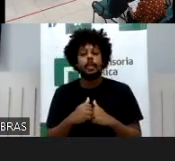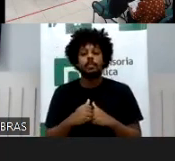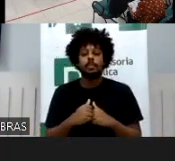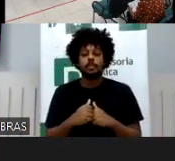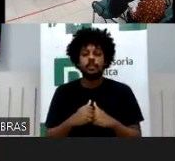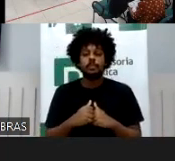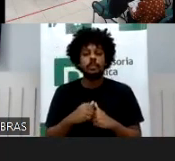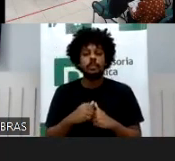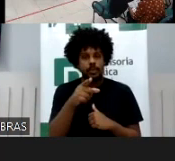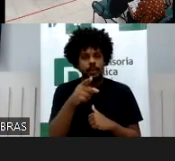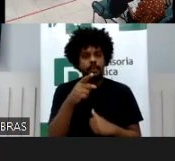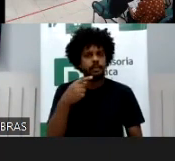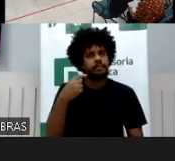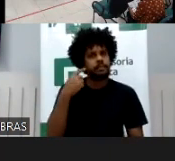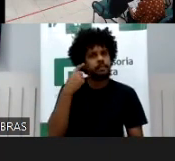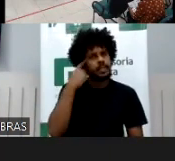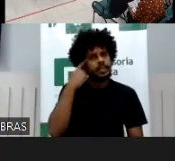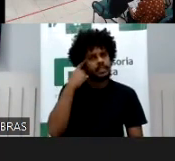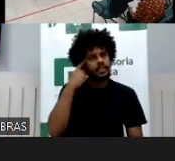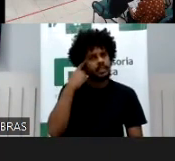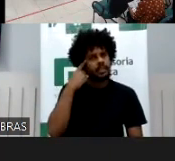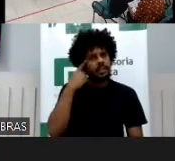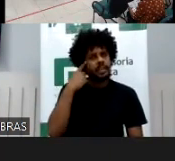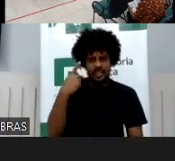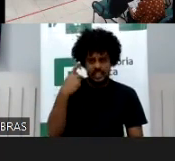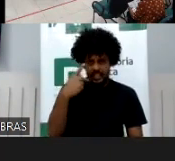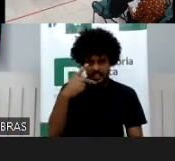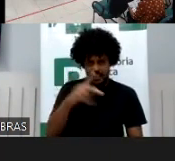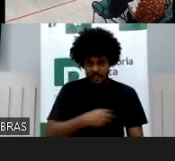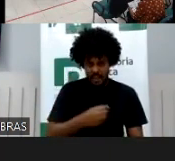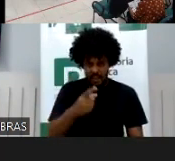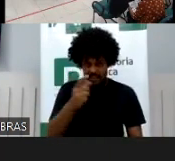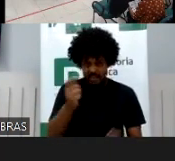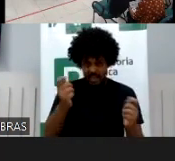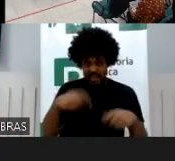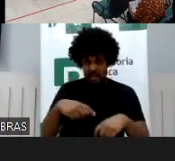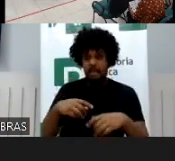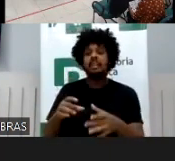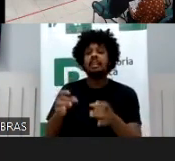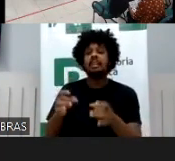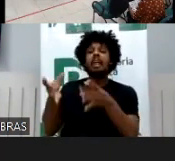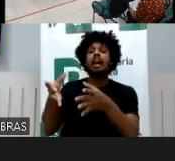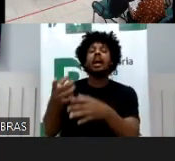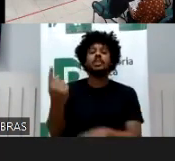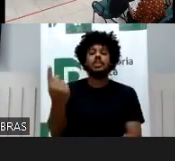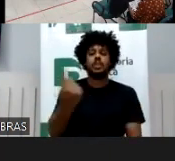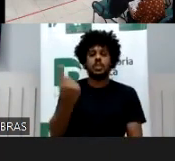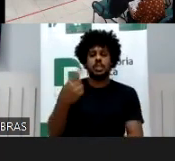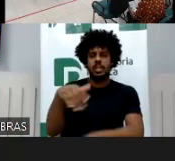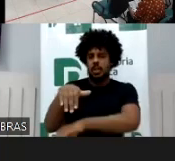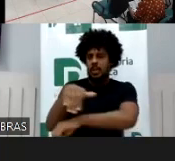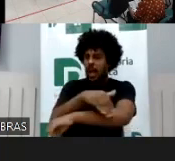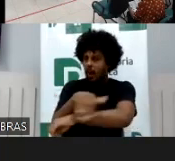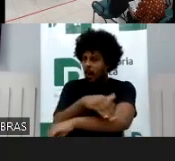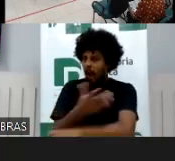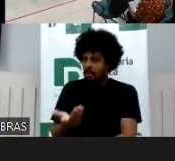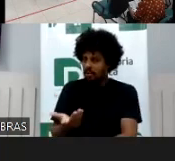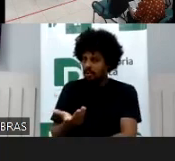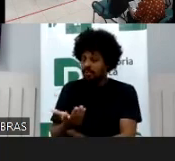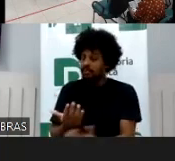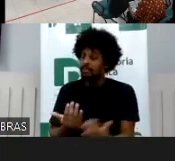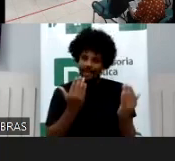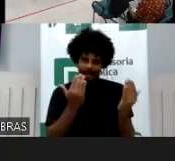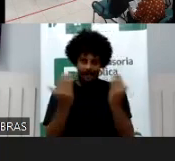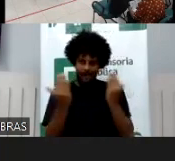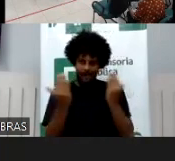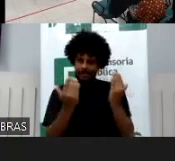seu filho sozinho numa praça, numa rua, você vai deixar ele sozinho na internet? Então, o marco civil atendeu a isso, atentou a isso